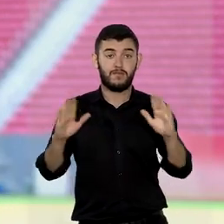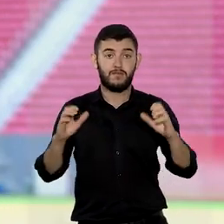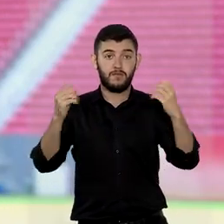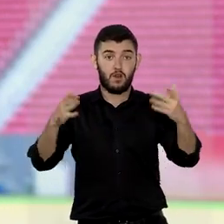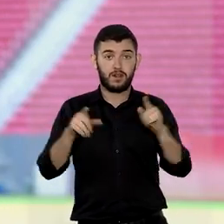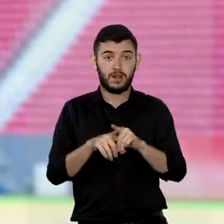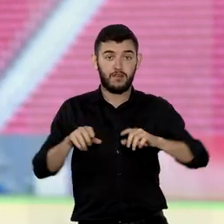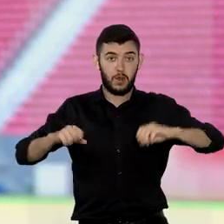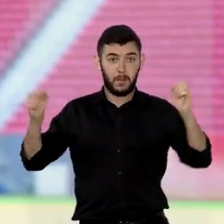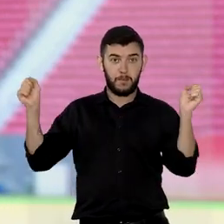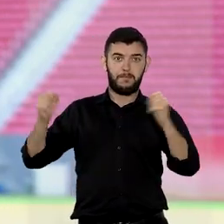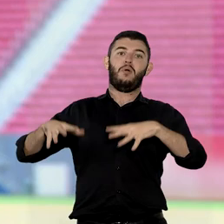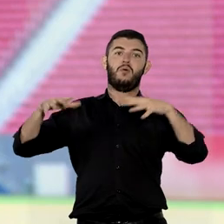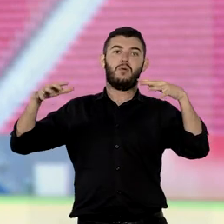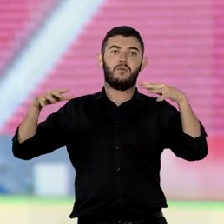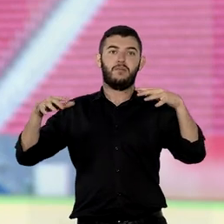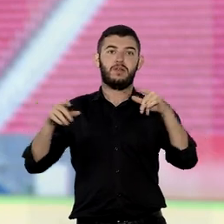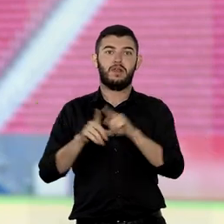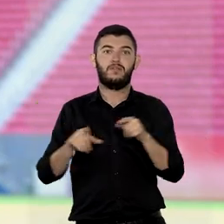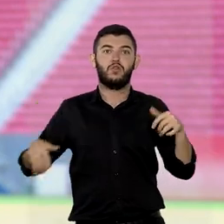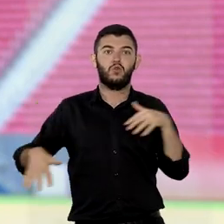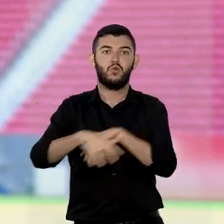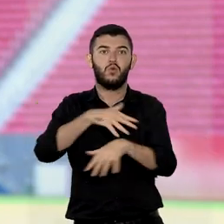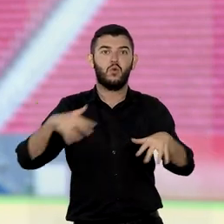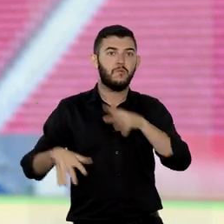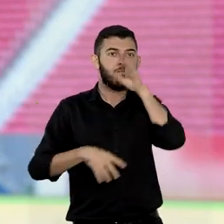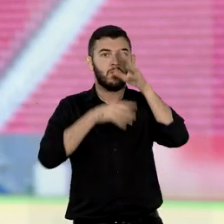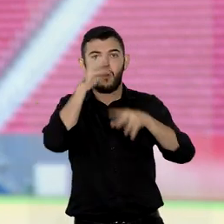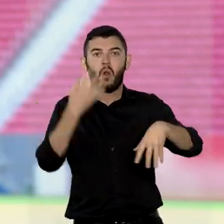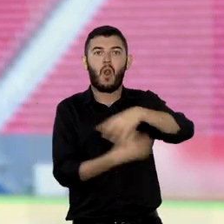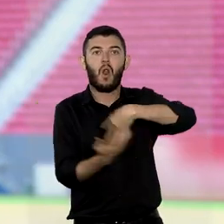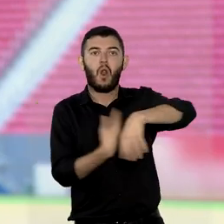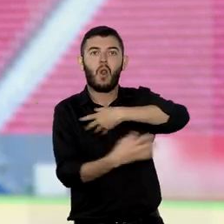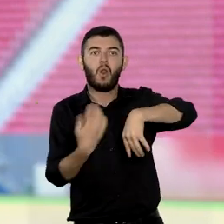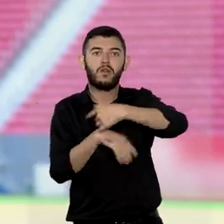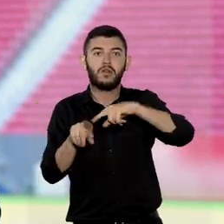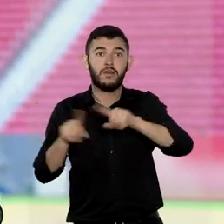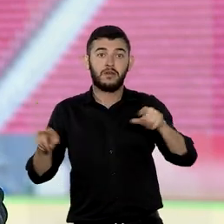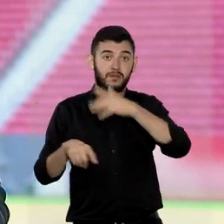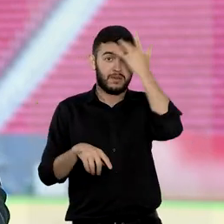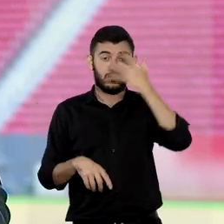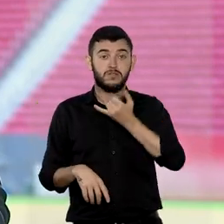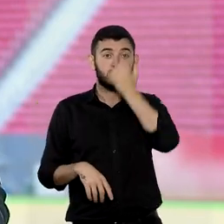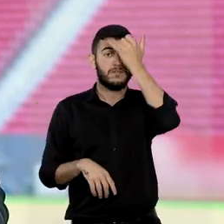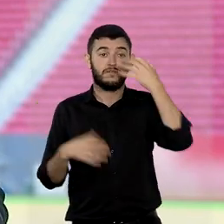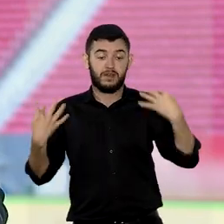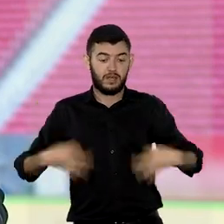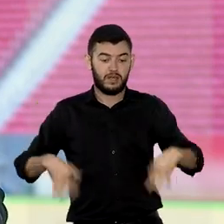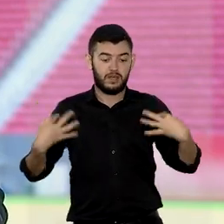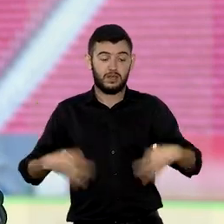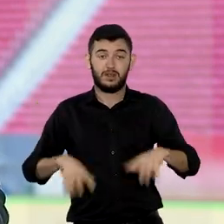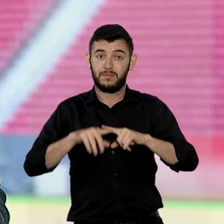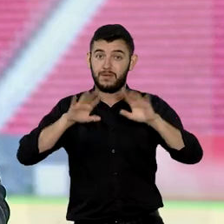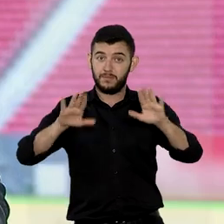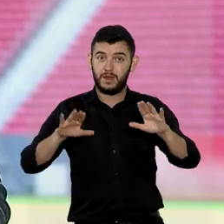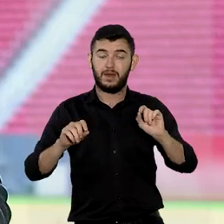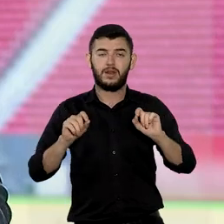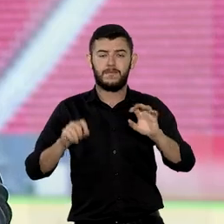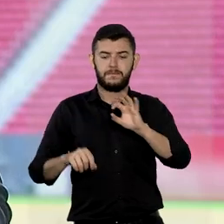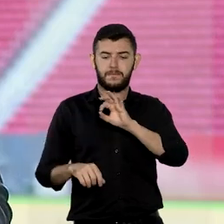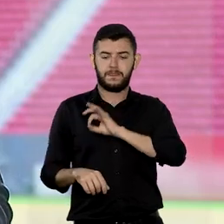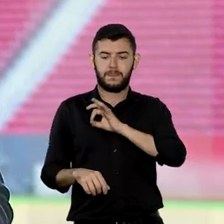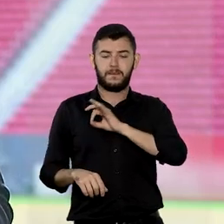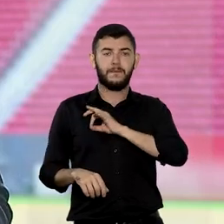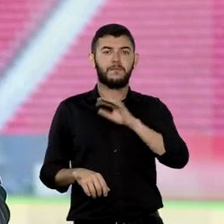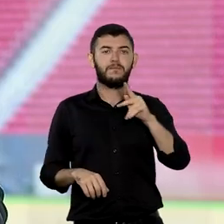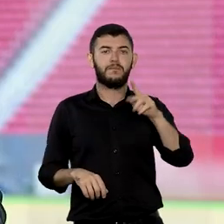tumulto e que resultou em dezenas de feridos, entre eles os autores da ação. Além disso, a polícia militar disparou uma bomba